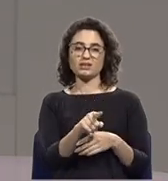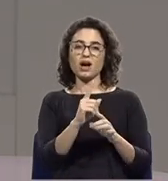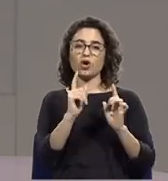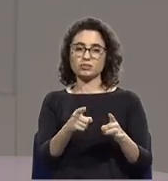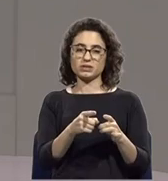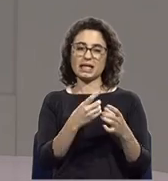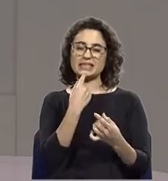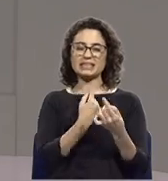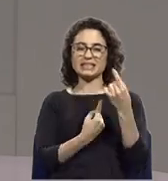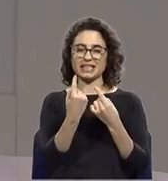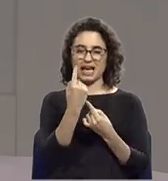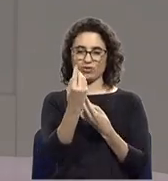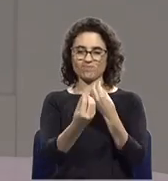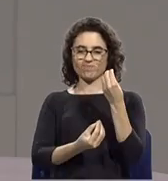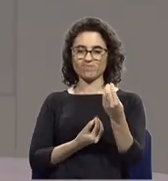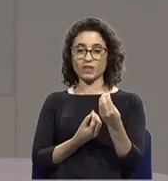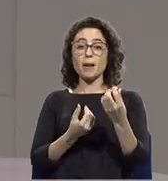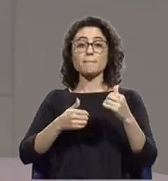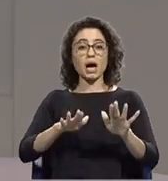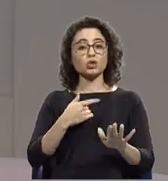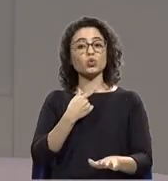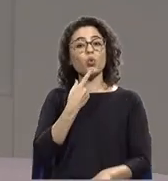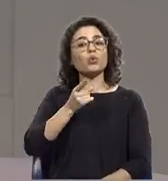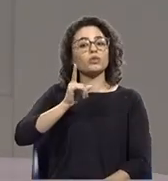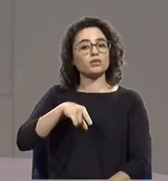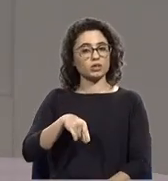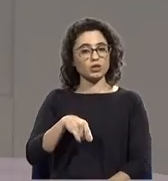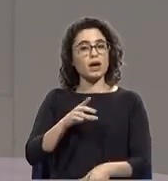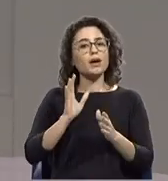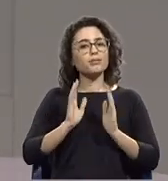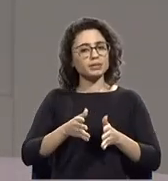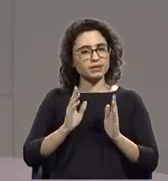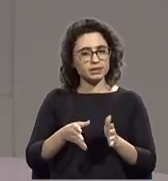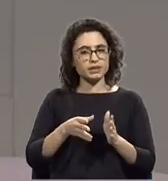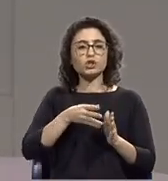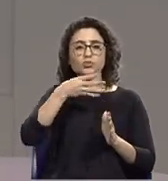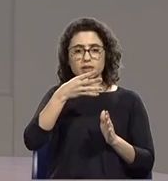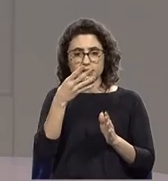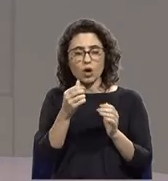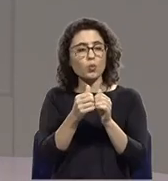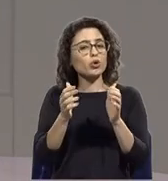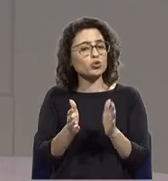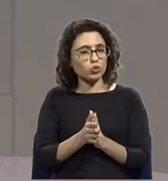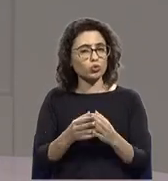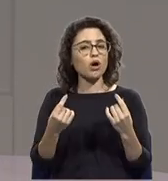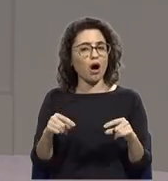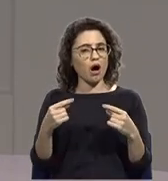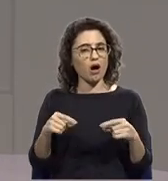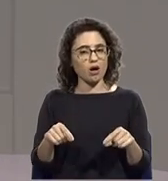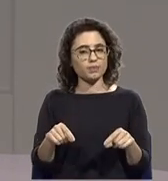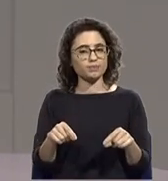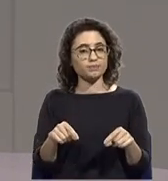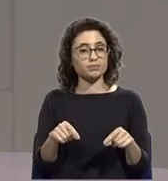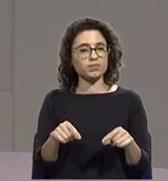estranho. Mas lá volto eu. É preciso haver também explicação para estas coisas. Há aqui uma